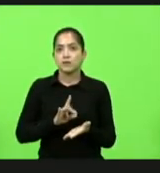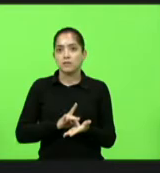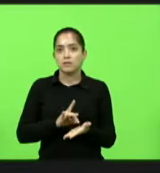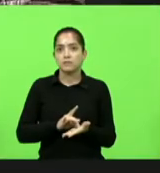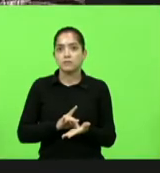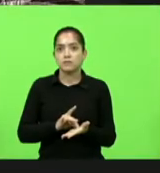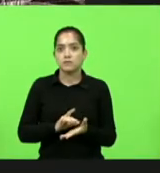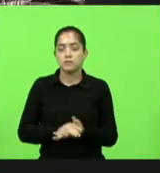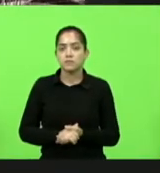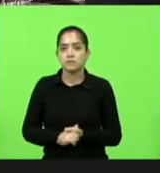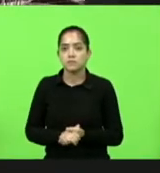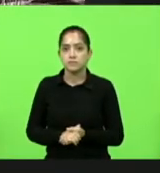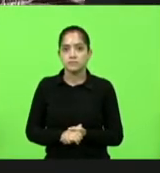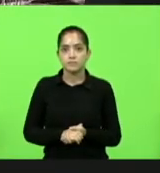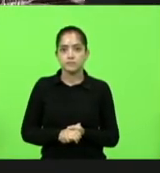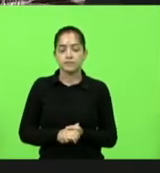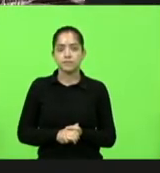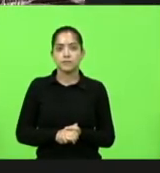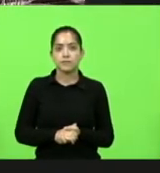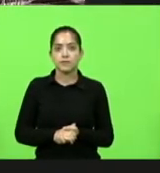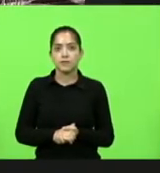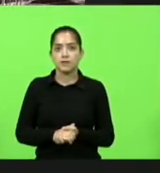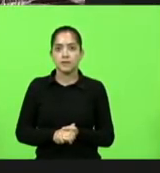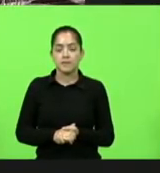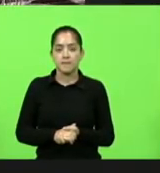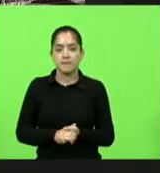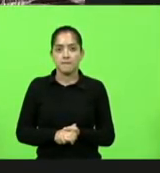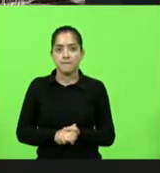um minuto, deputado, para concluir.